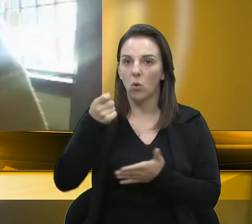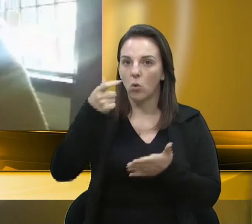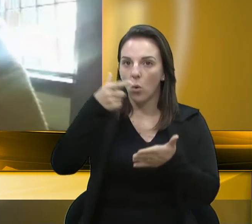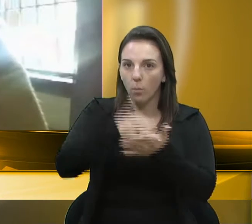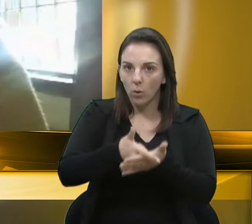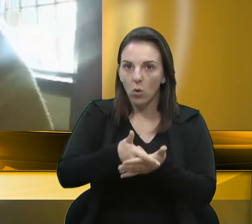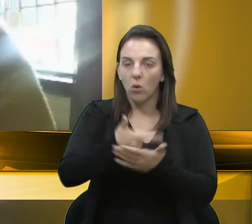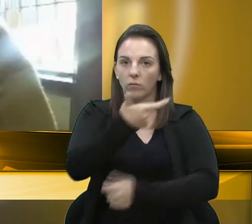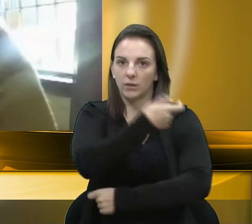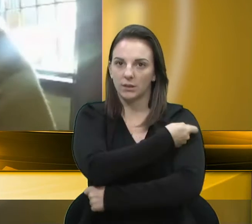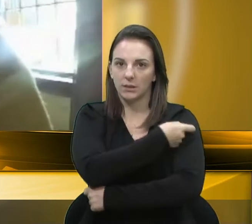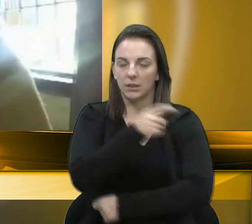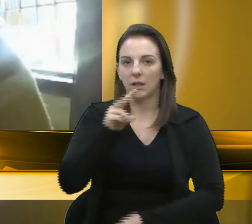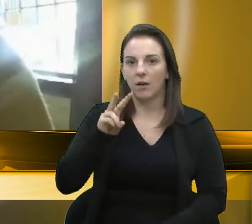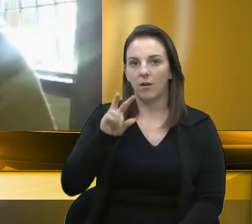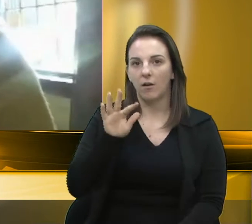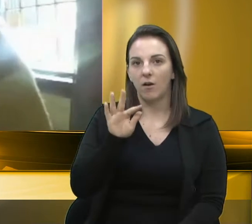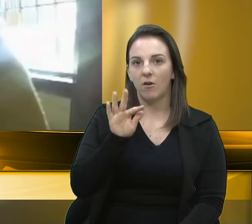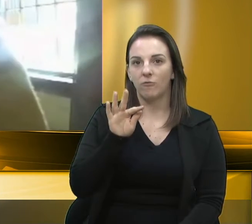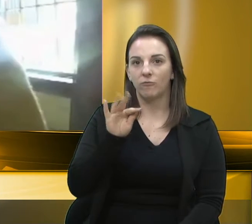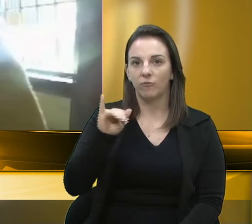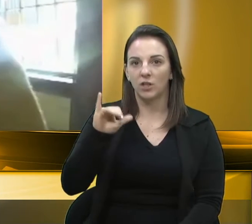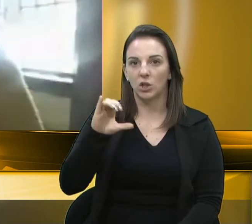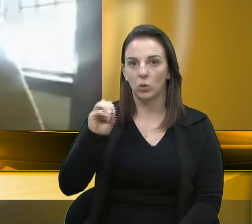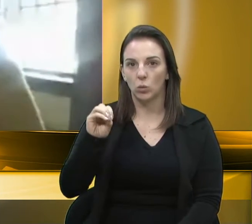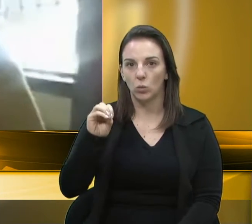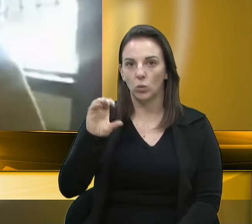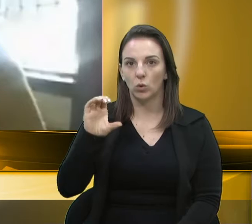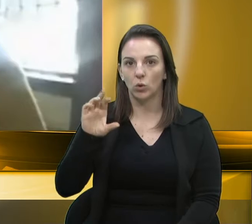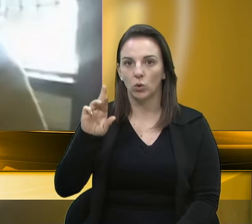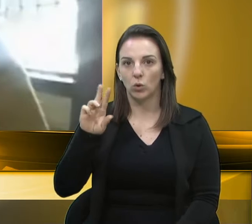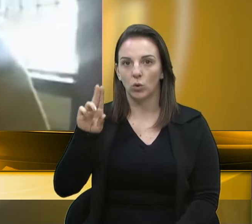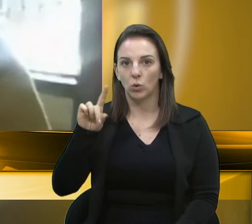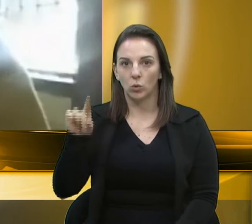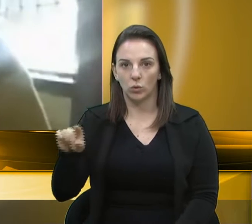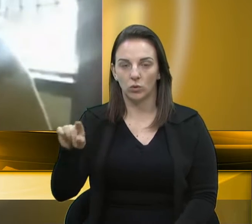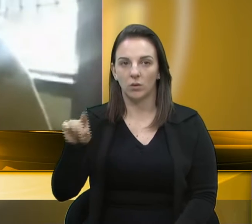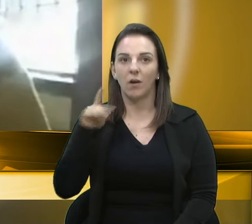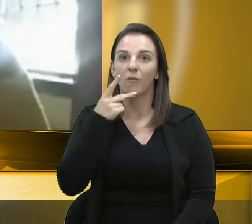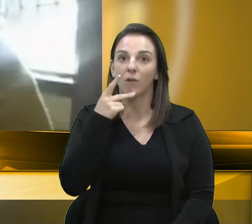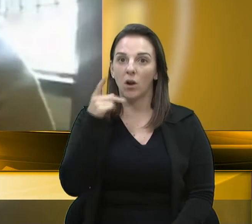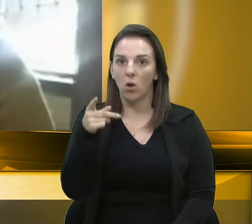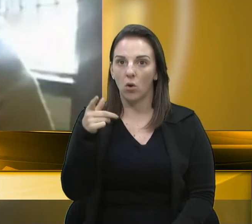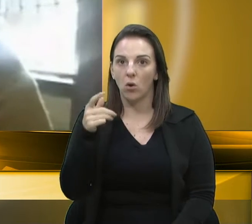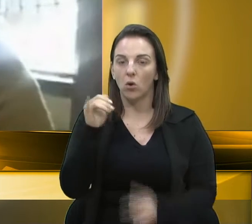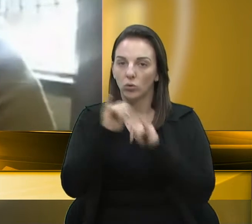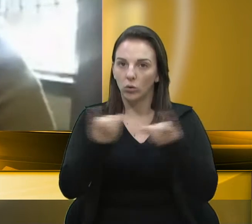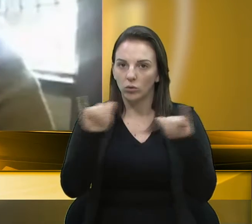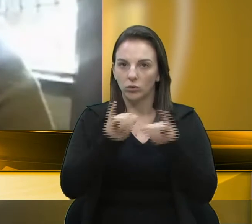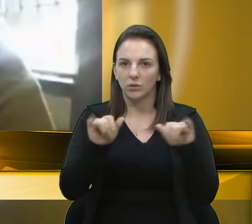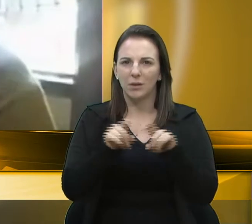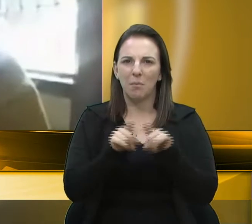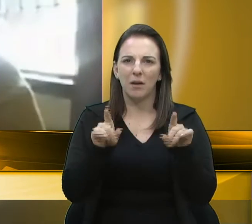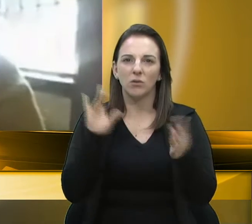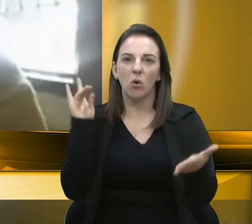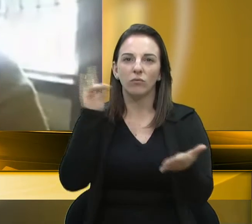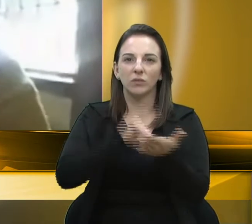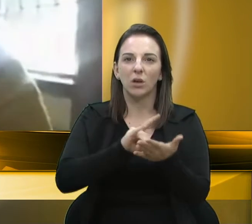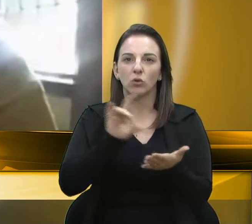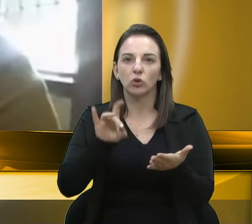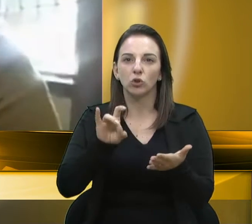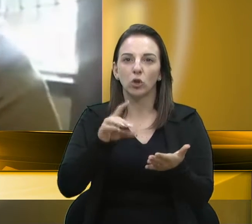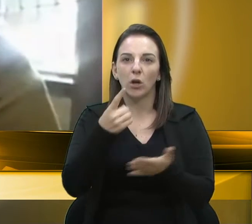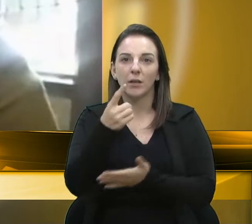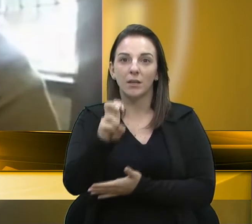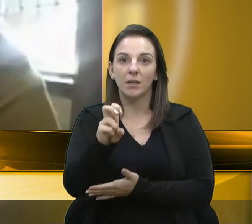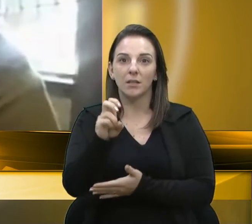Fiocruz. O senhor falou de uma notícia, só que isso só foi se concretizar quase 15 dias depois que o governo